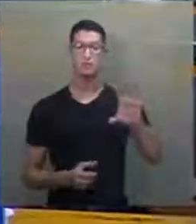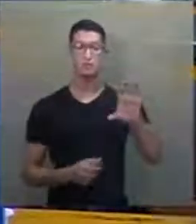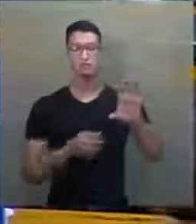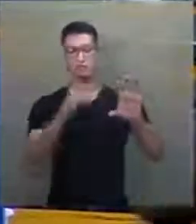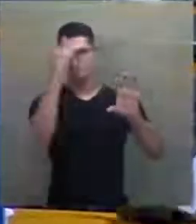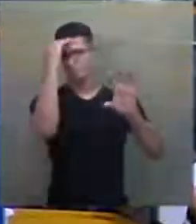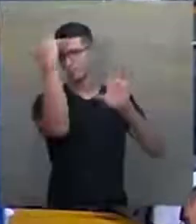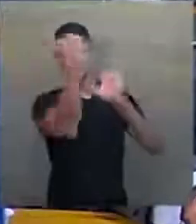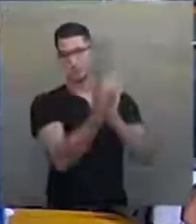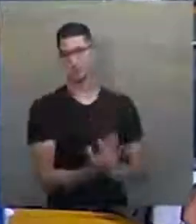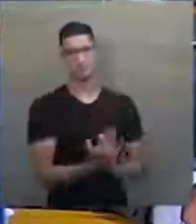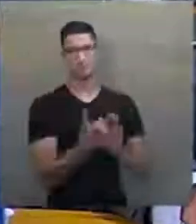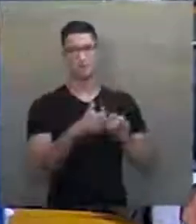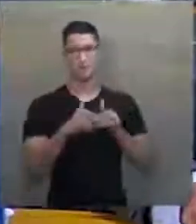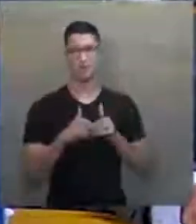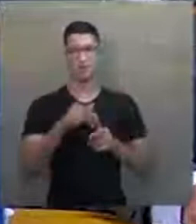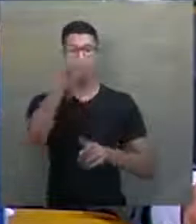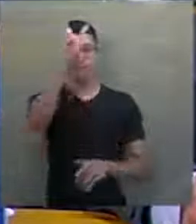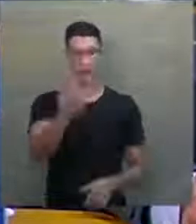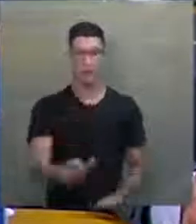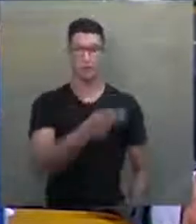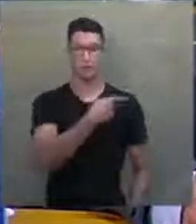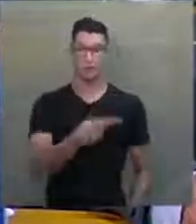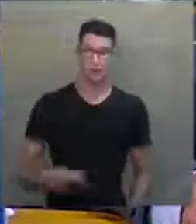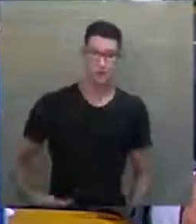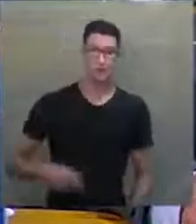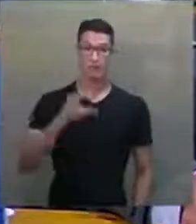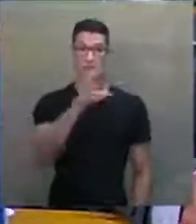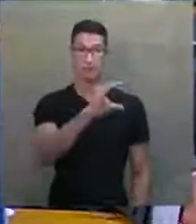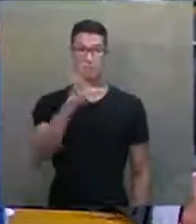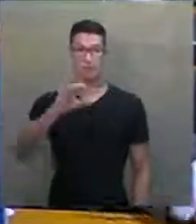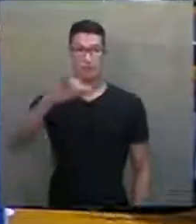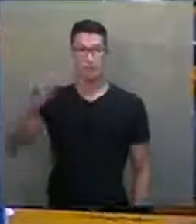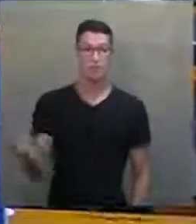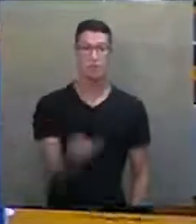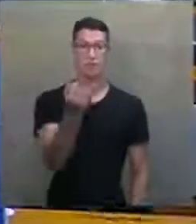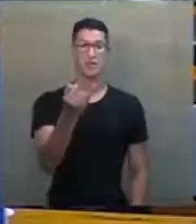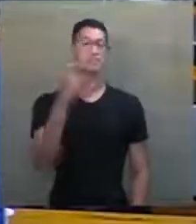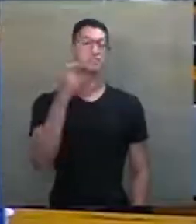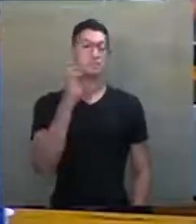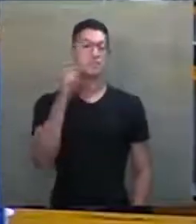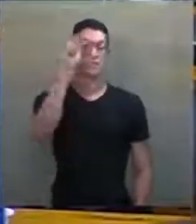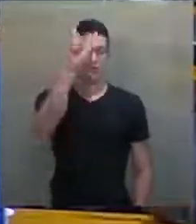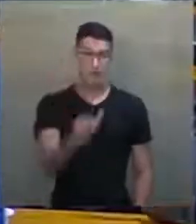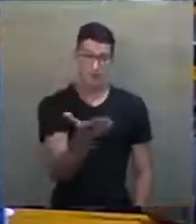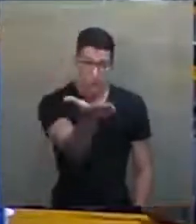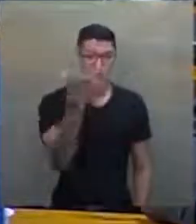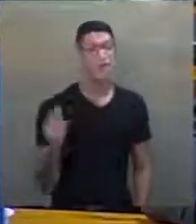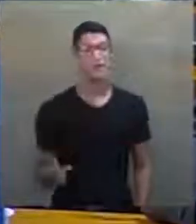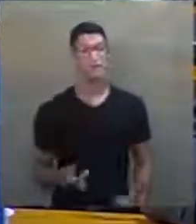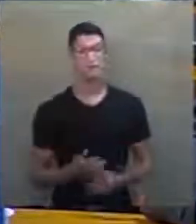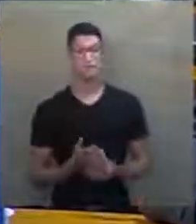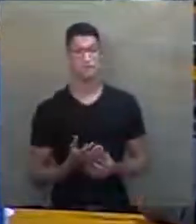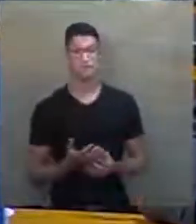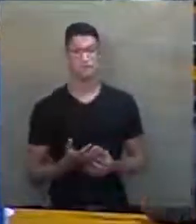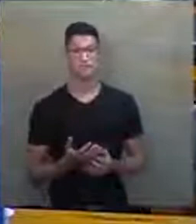descumprido pelo atual presidente da Comissão de Constituição e Justiça, que é a vossa excelência.